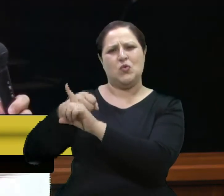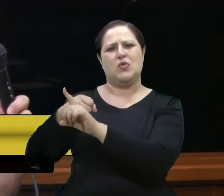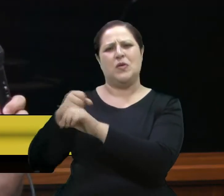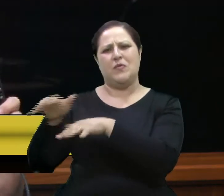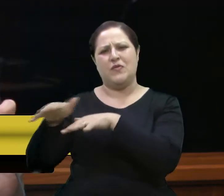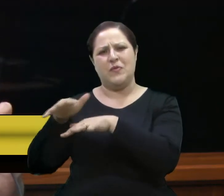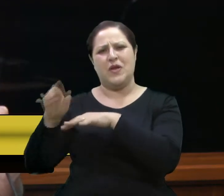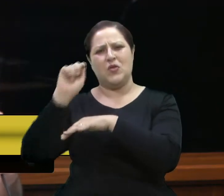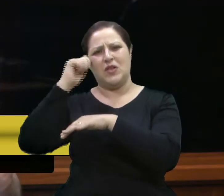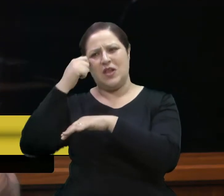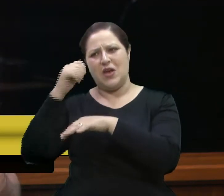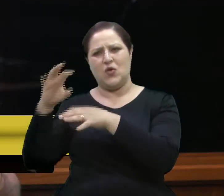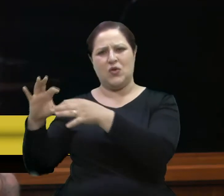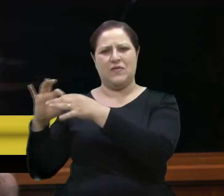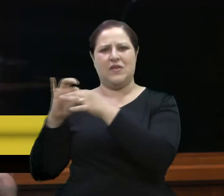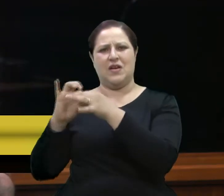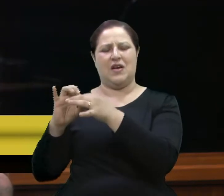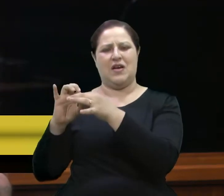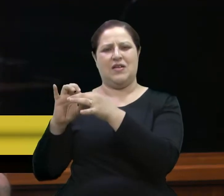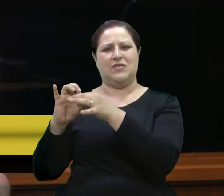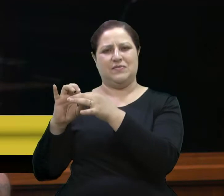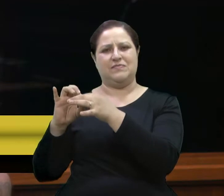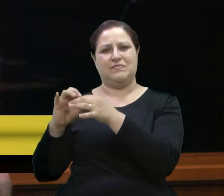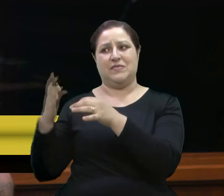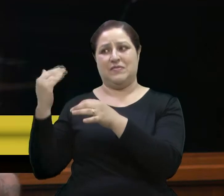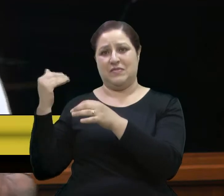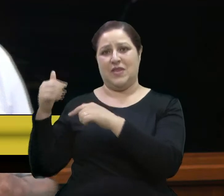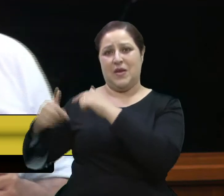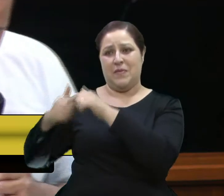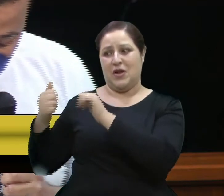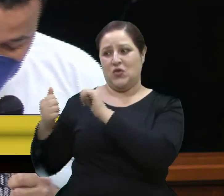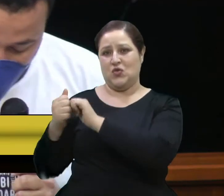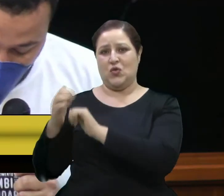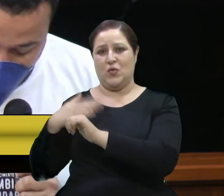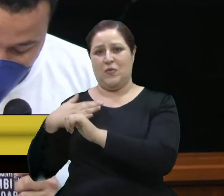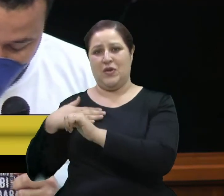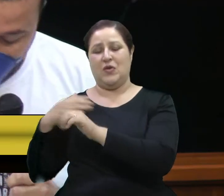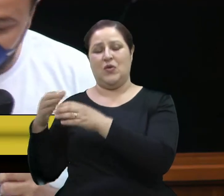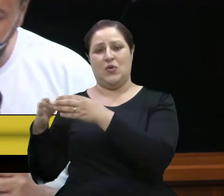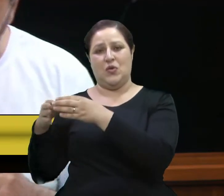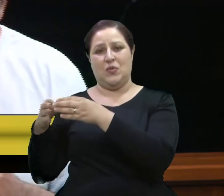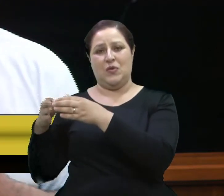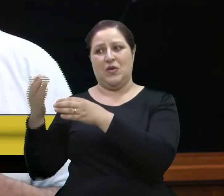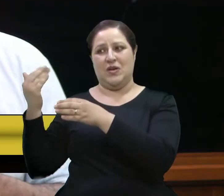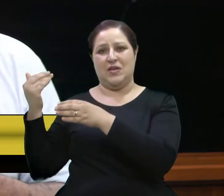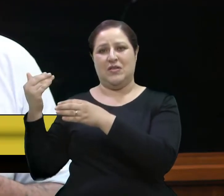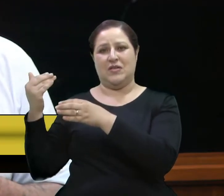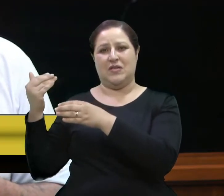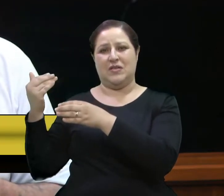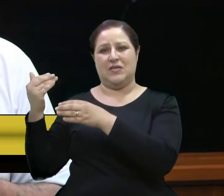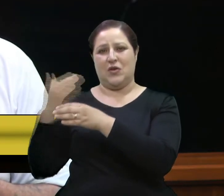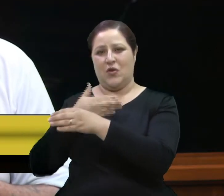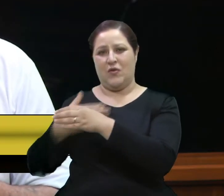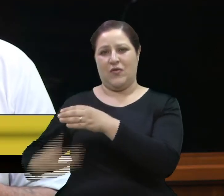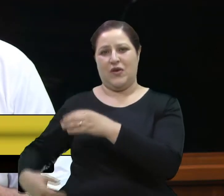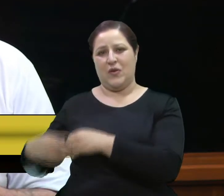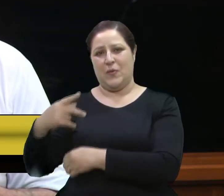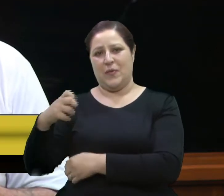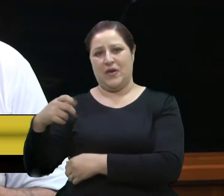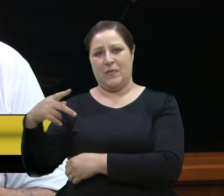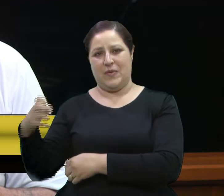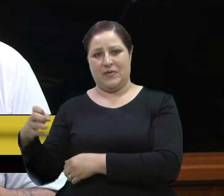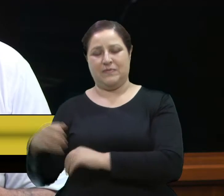Patrícia, né? Filha da Jussara e neta da dona Isabel. Então, a dona Maria Isabel